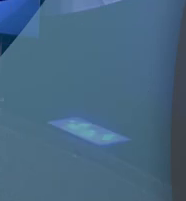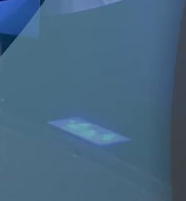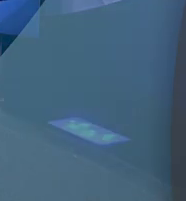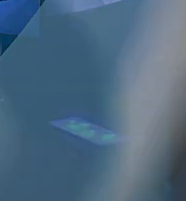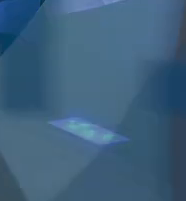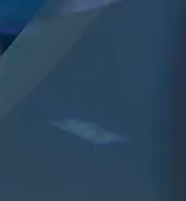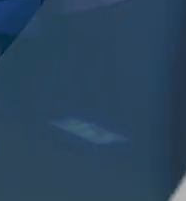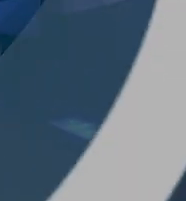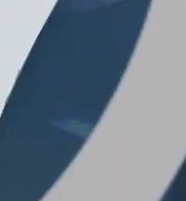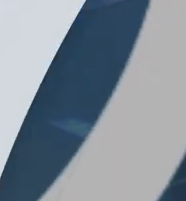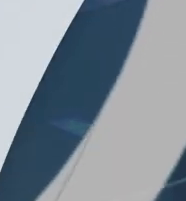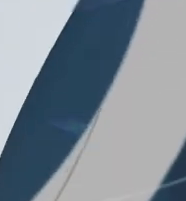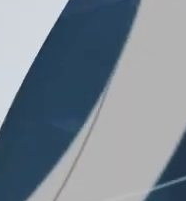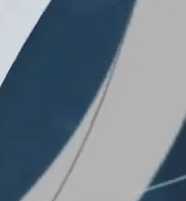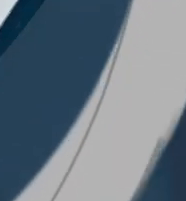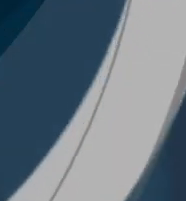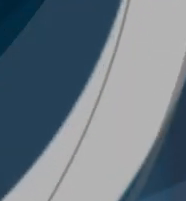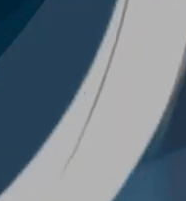próxima!